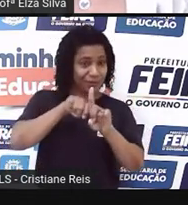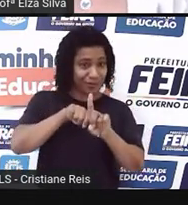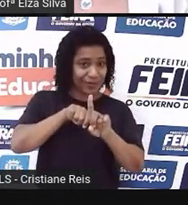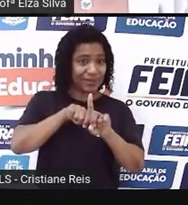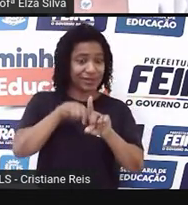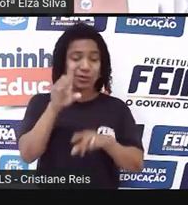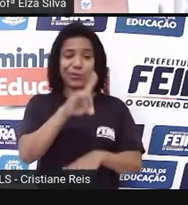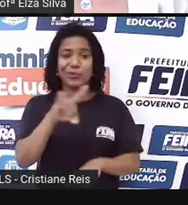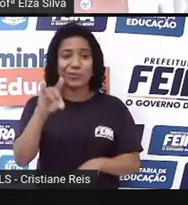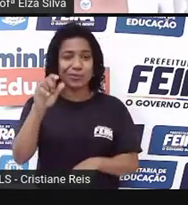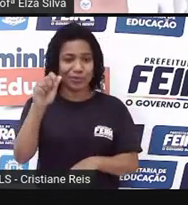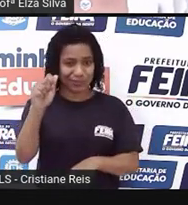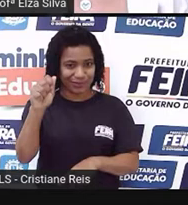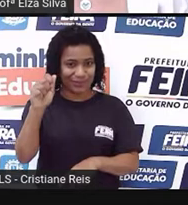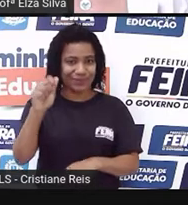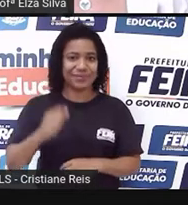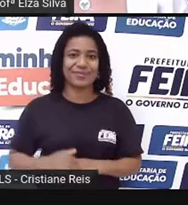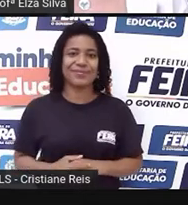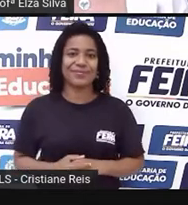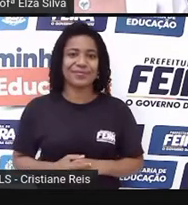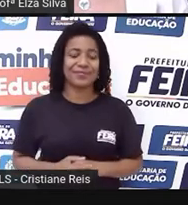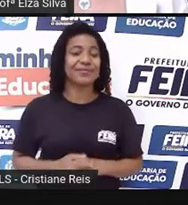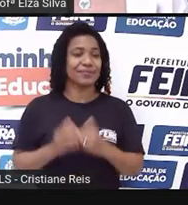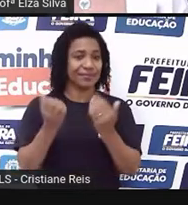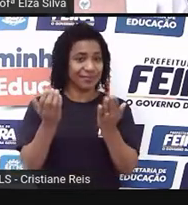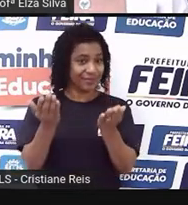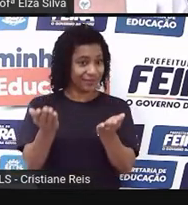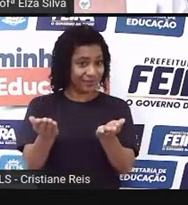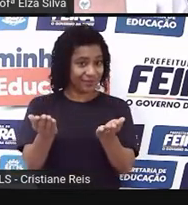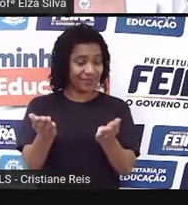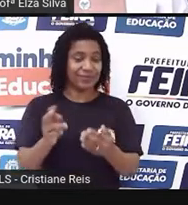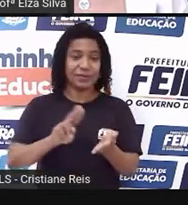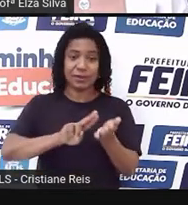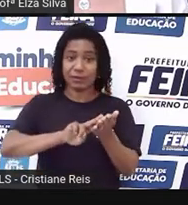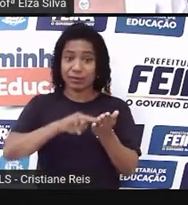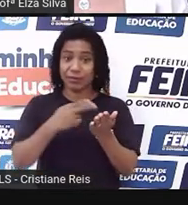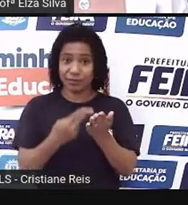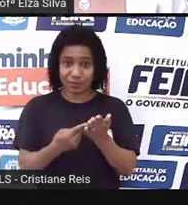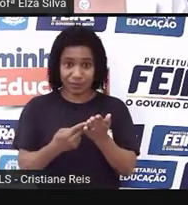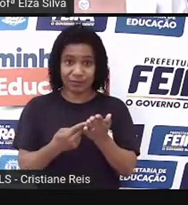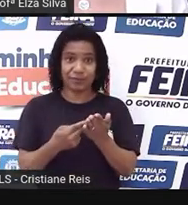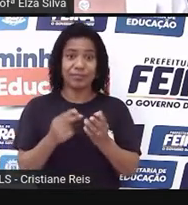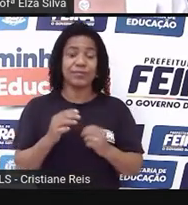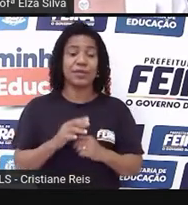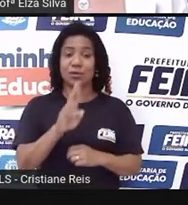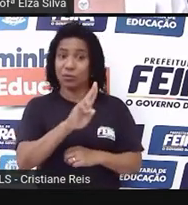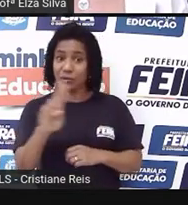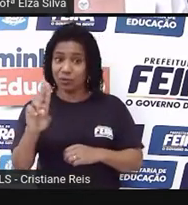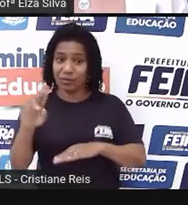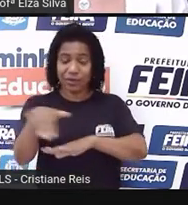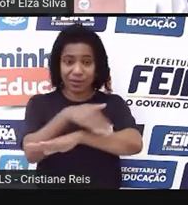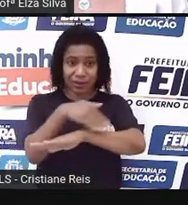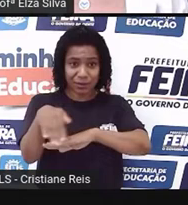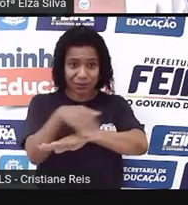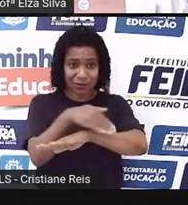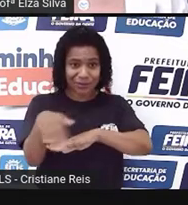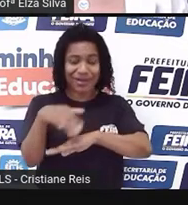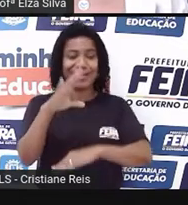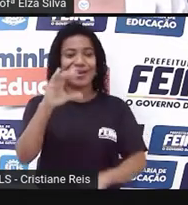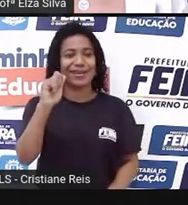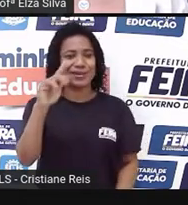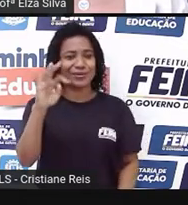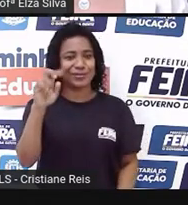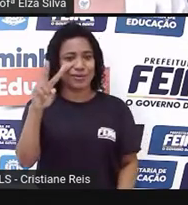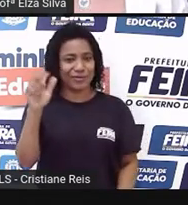2021. Então, aqui nós colocamos Street, o nome da rua, Rua Castro Alves, número